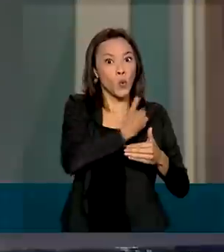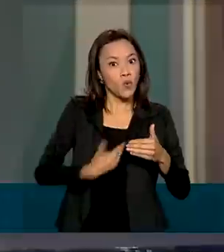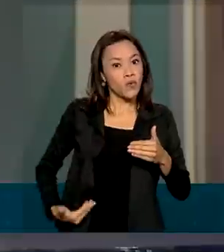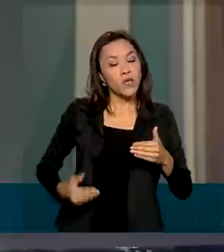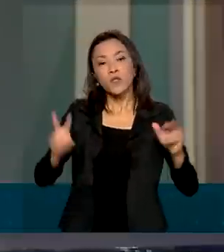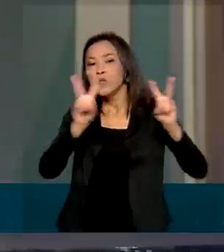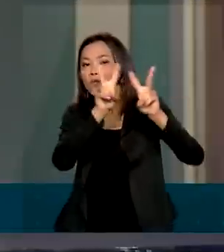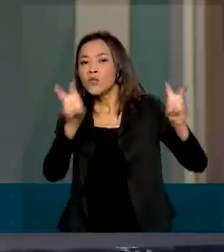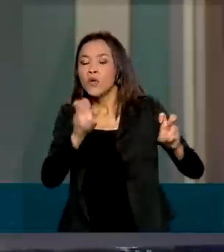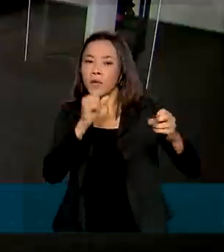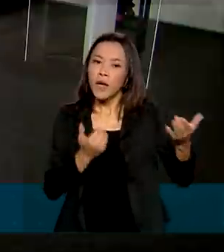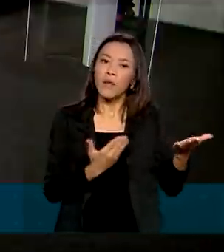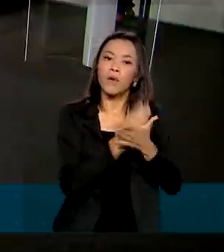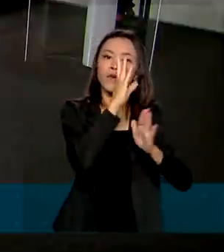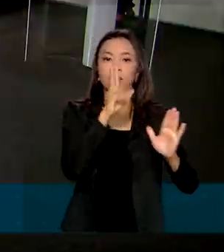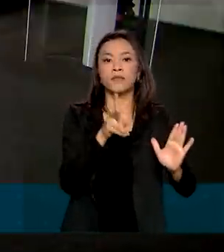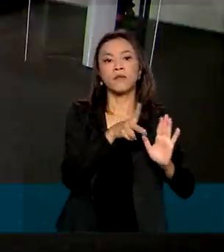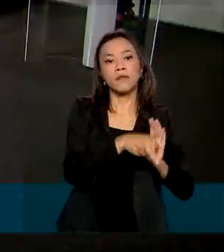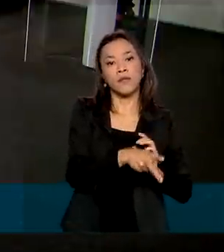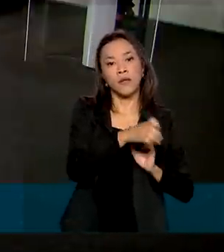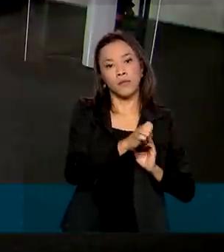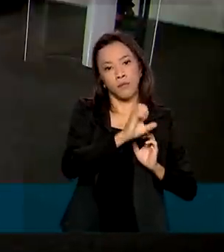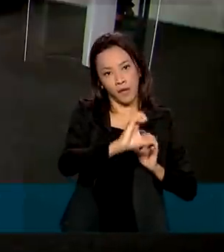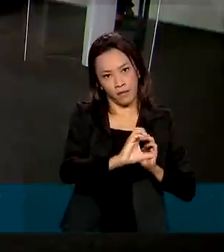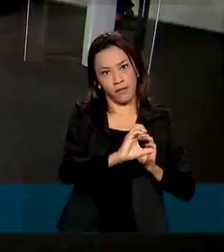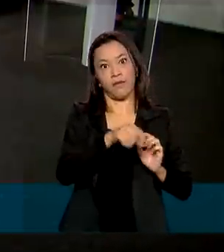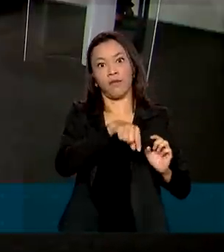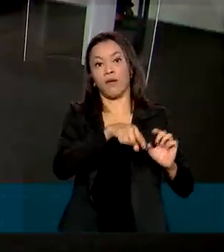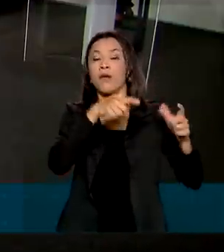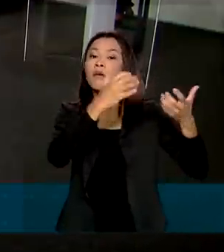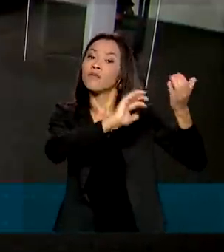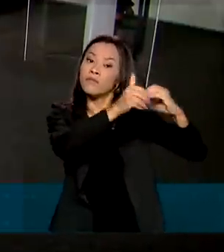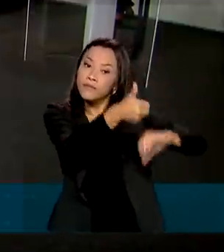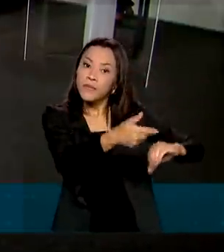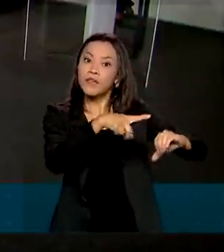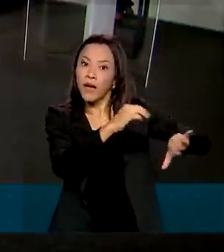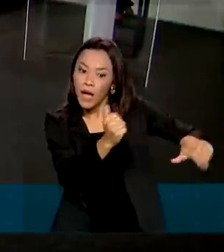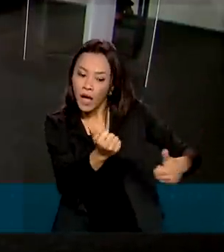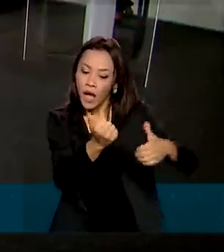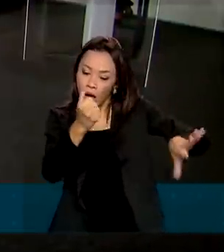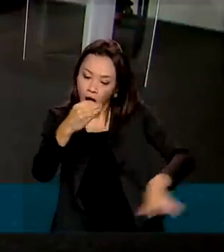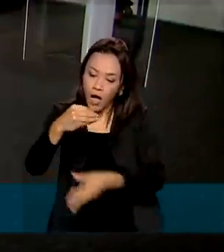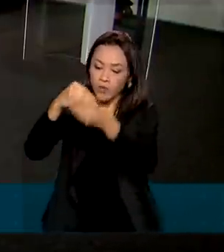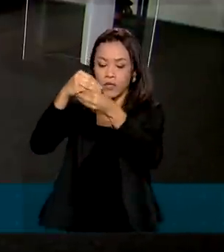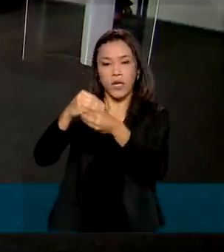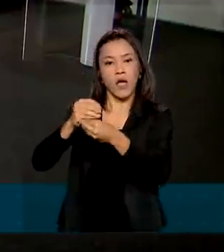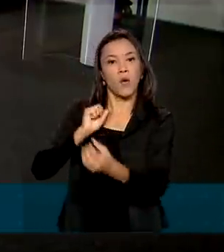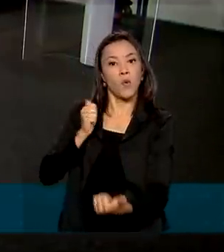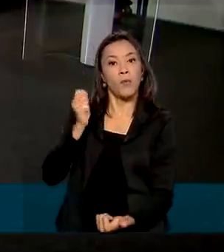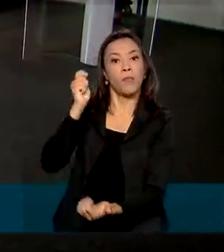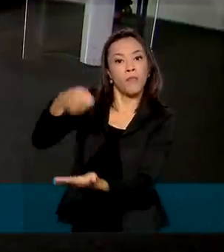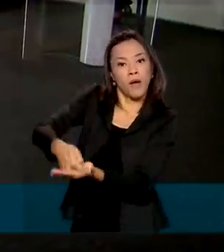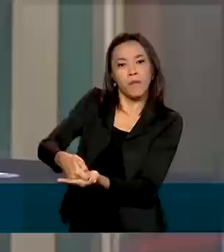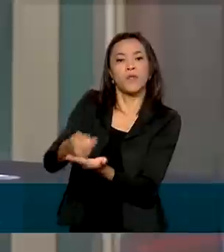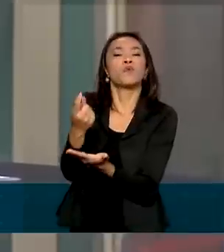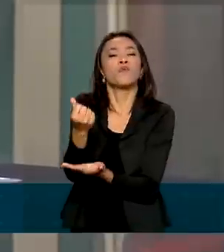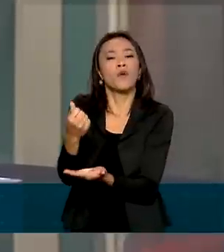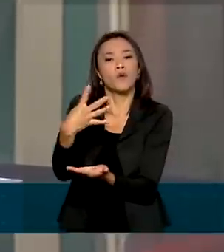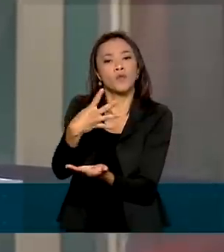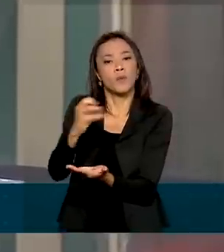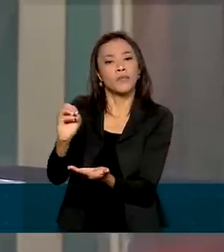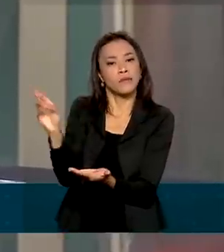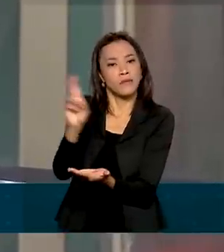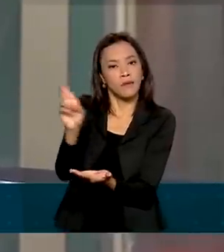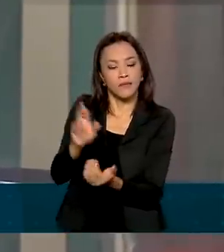Precatórios no Congresso, que vai viabilizar o pagamento do auxílio no valor mínimo de R 400. Vai